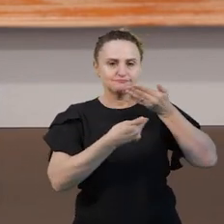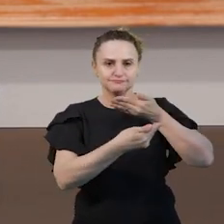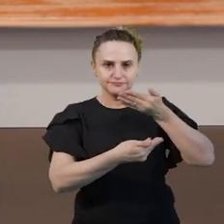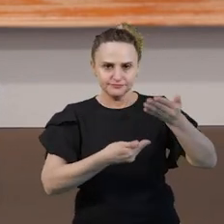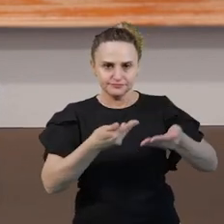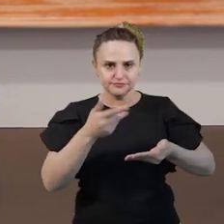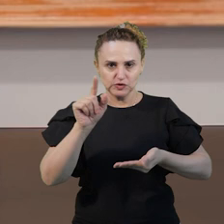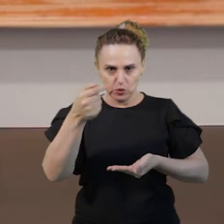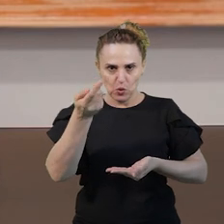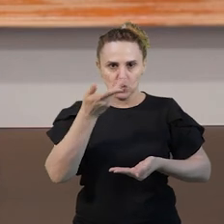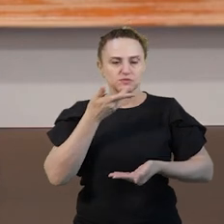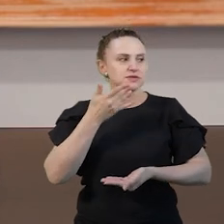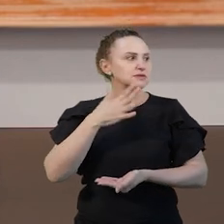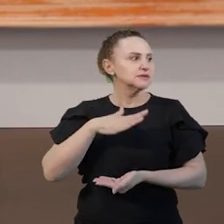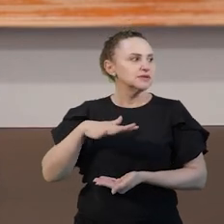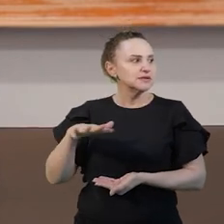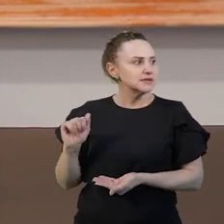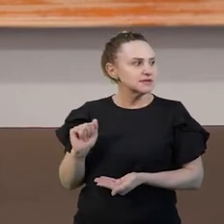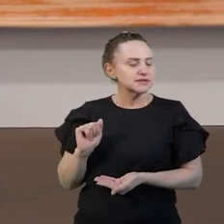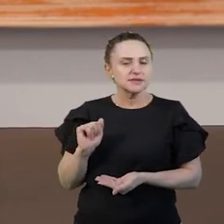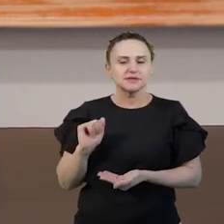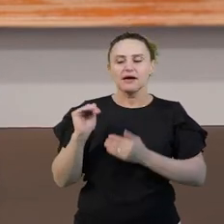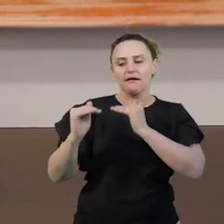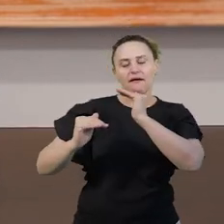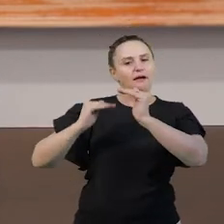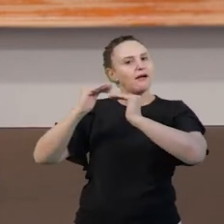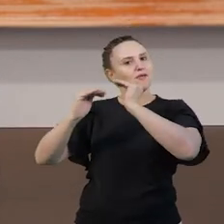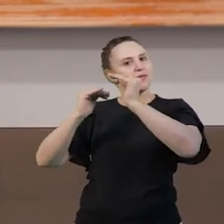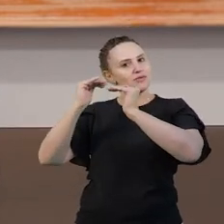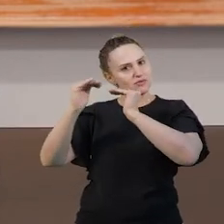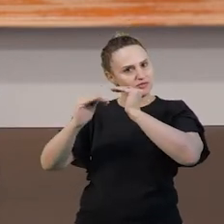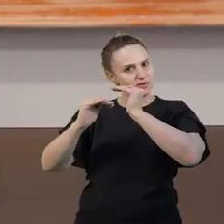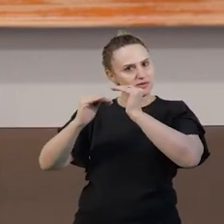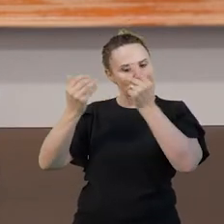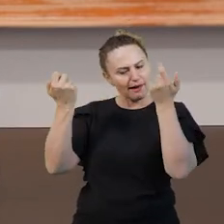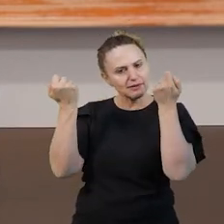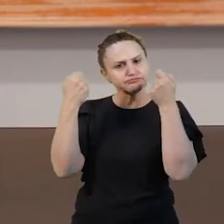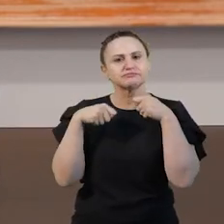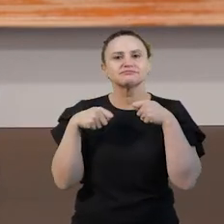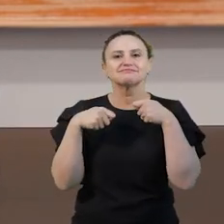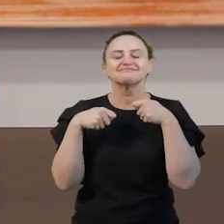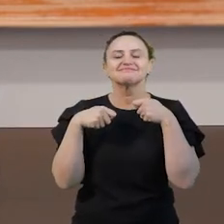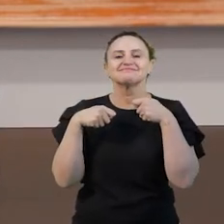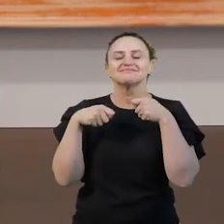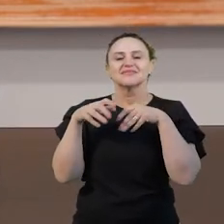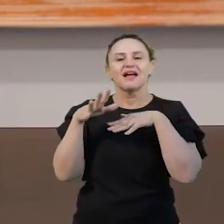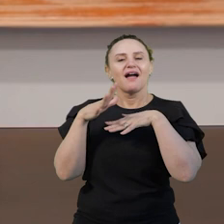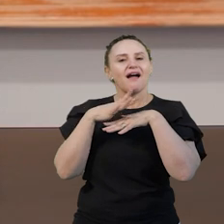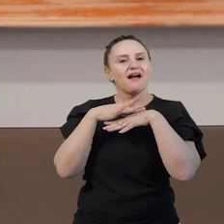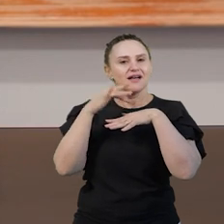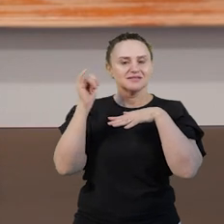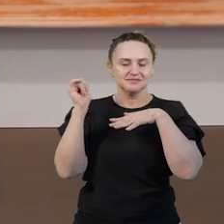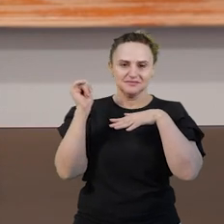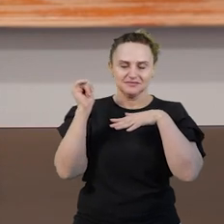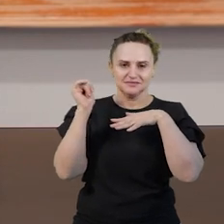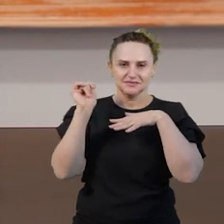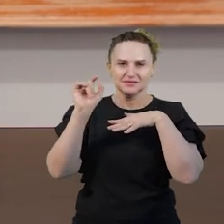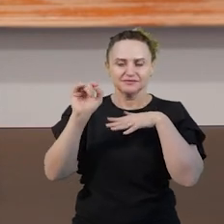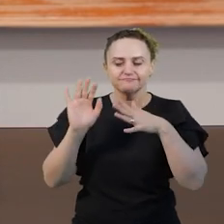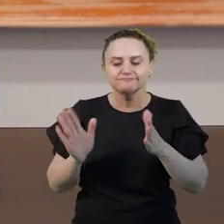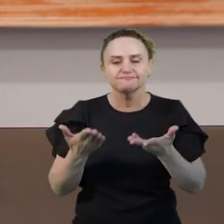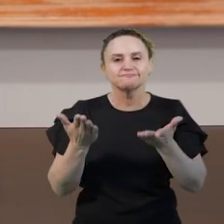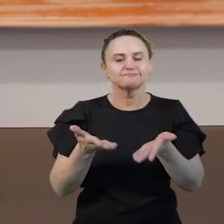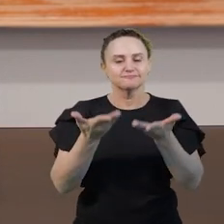crianças e adultos, as crianças vão desenvolvendo a capacidade afetiva, a sensibilidade e a